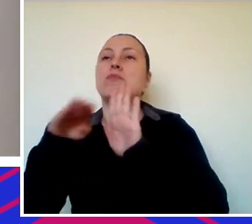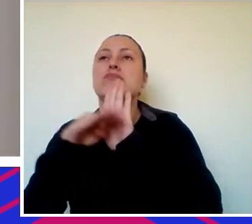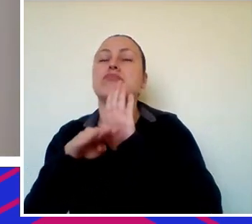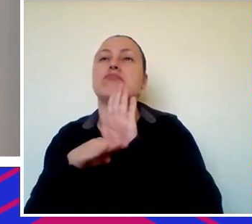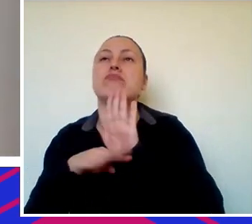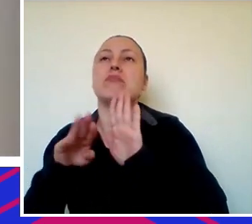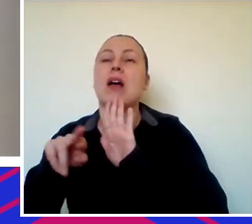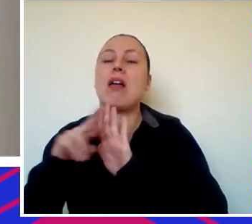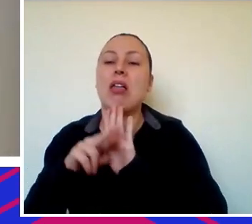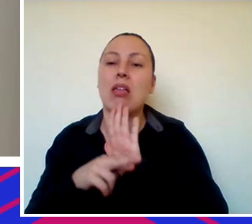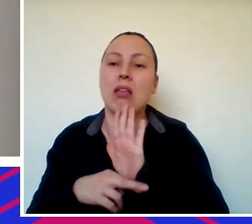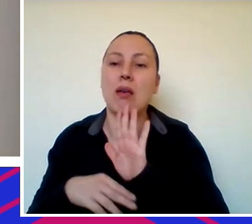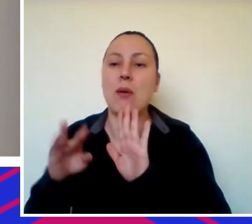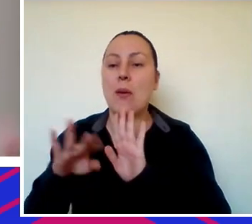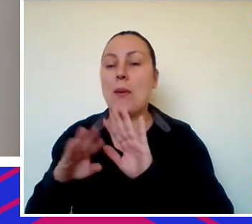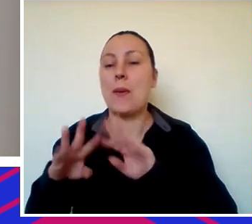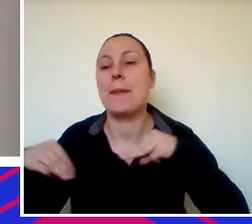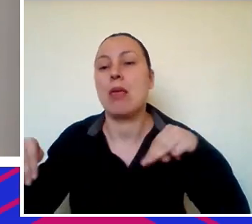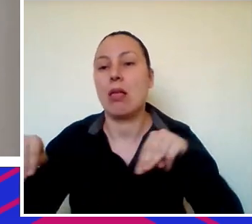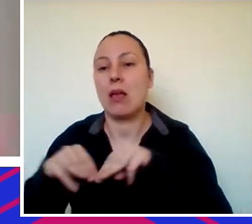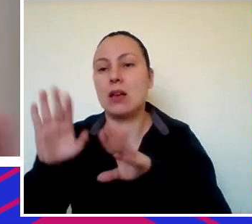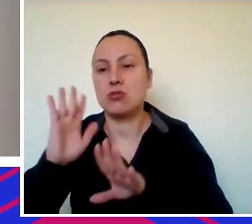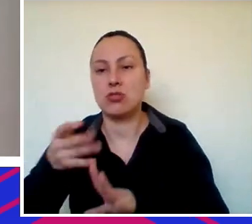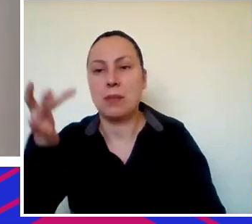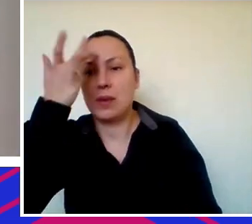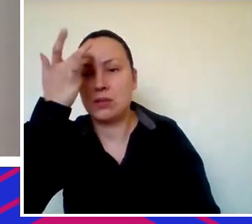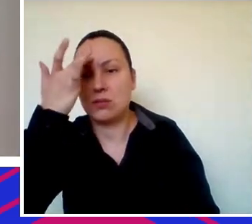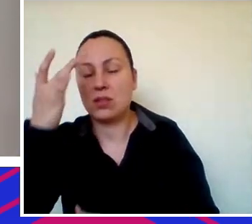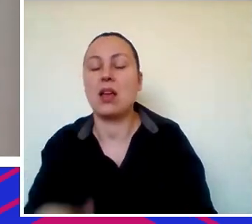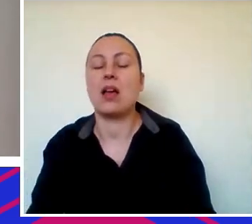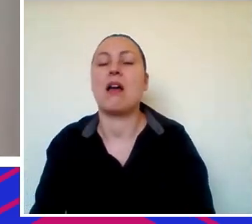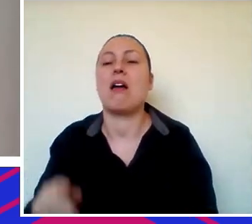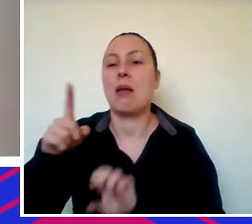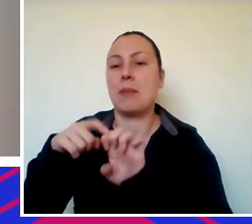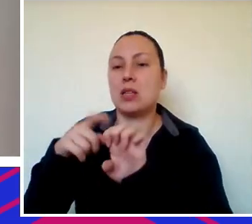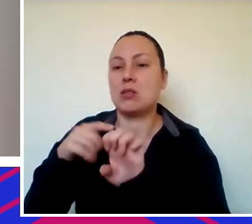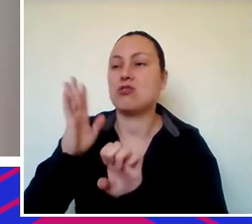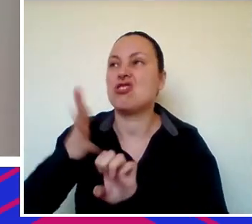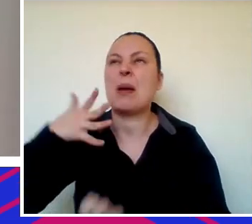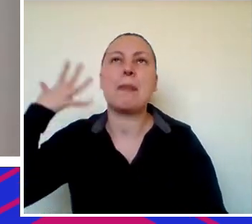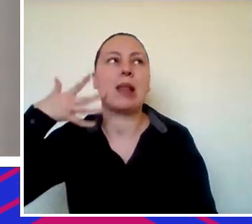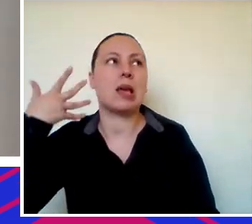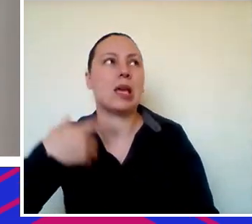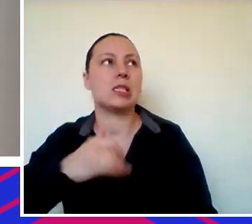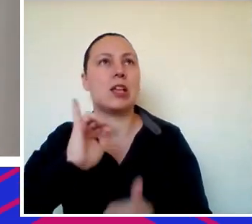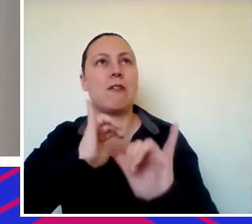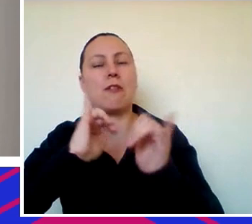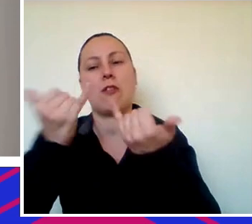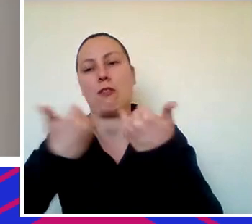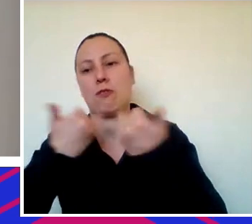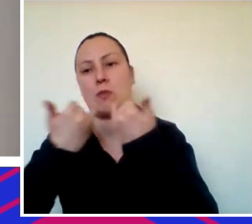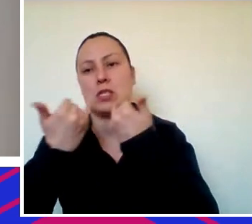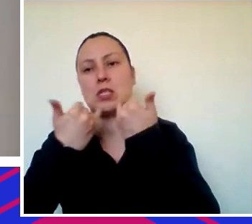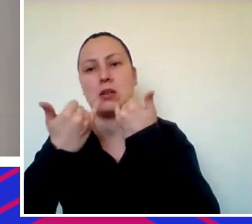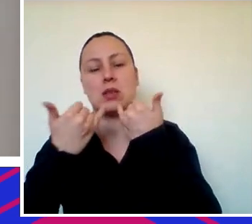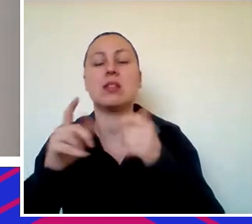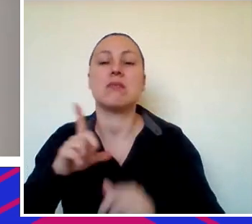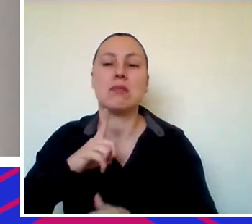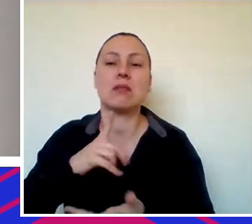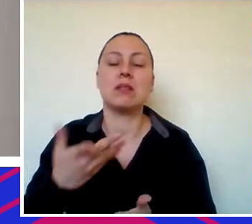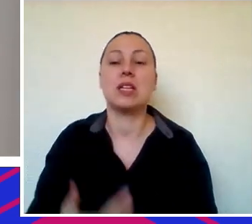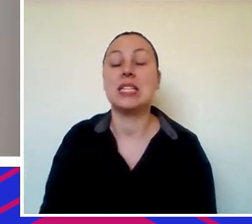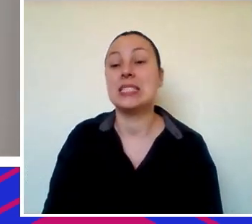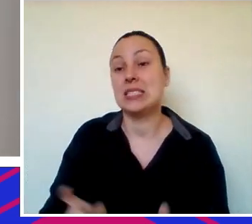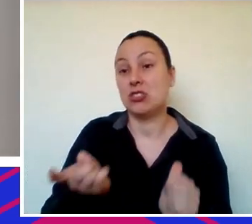mercado já está muito mais maduro o empreendedor já assistiu muito mais palestras está muito mais informado a respeito disso quando você fala de uma